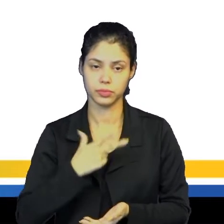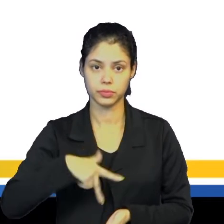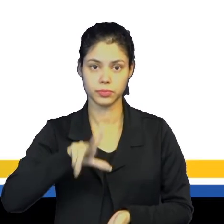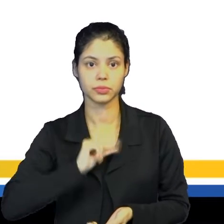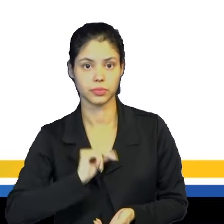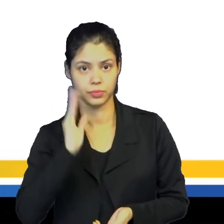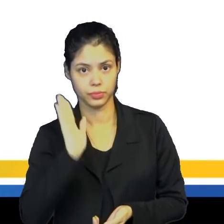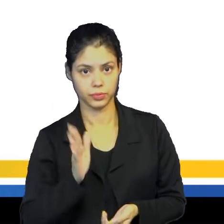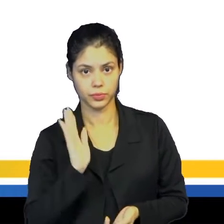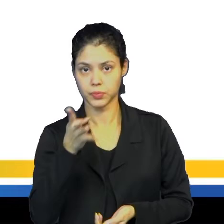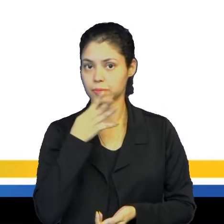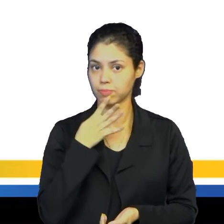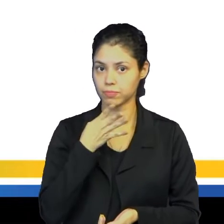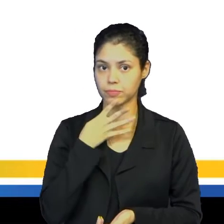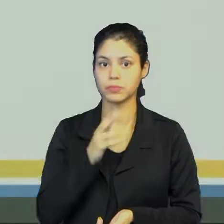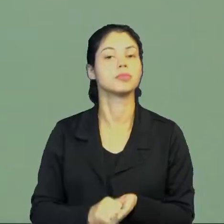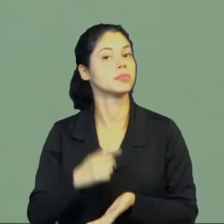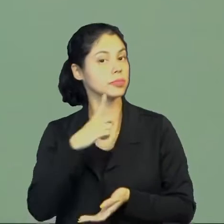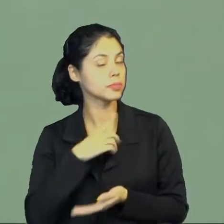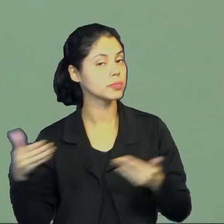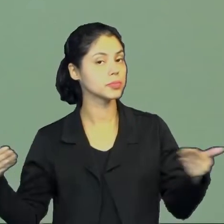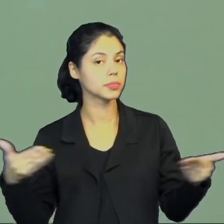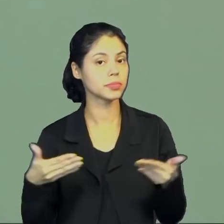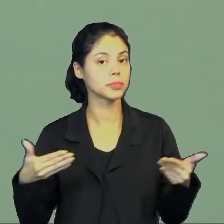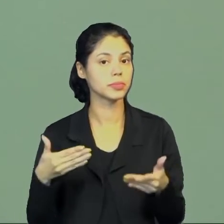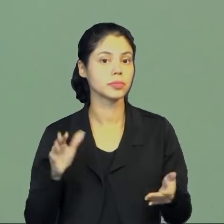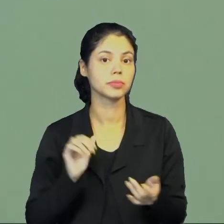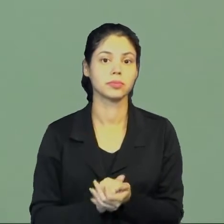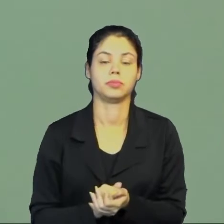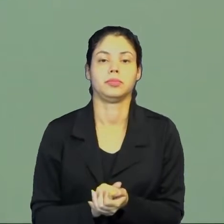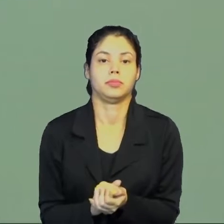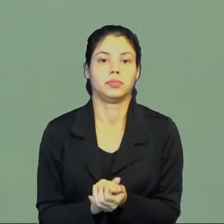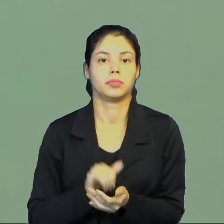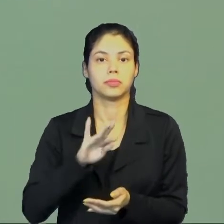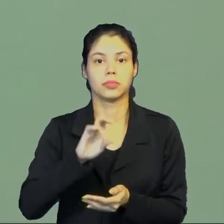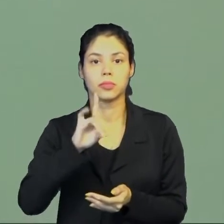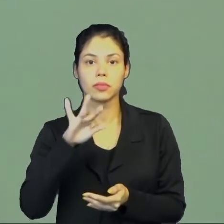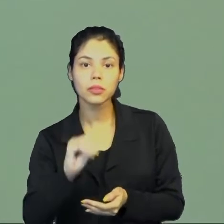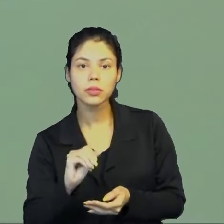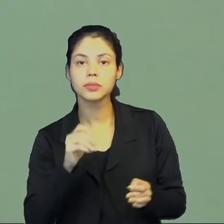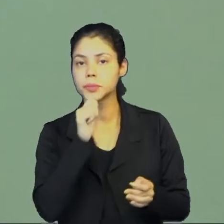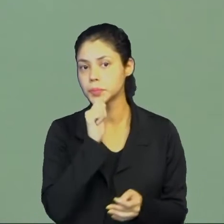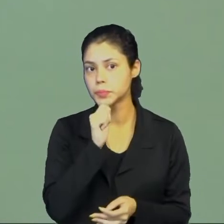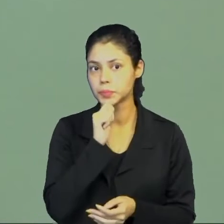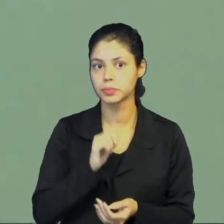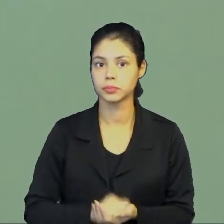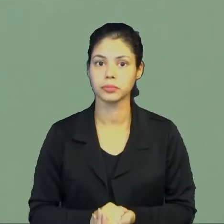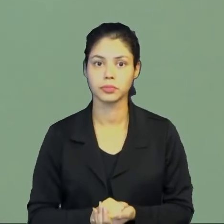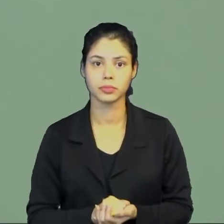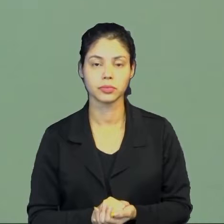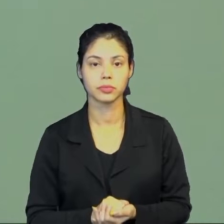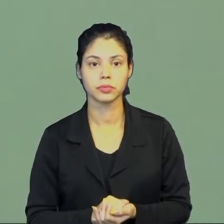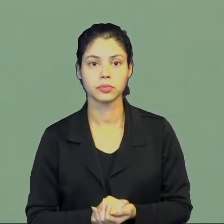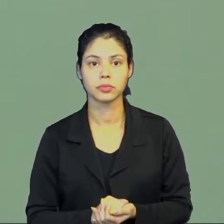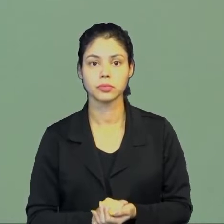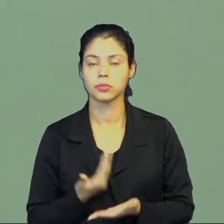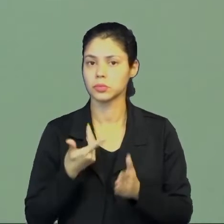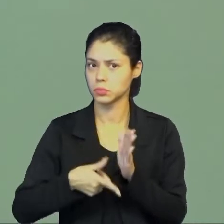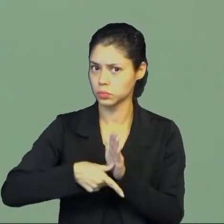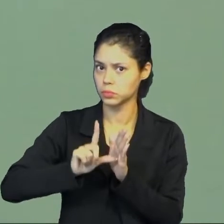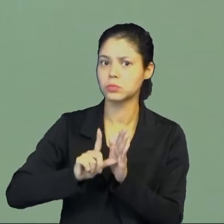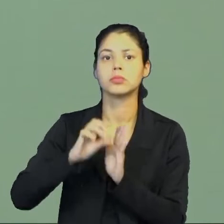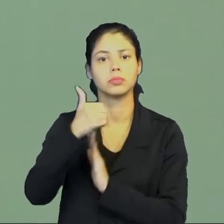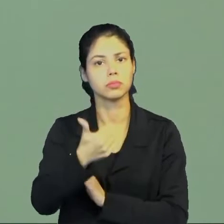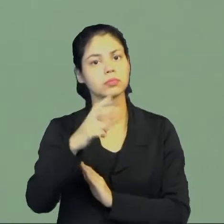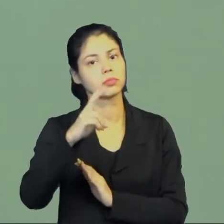conhecimento dessas terras, né. Existe aí uma bula papal, né, a intercoetera, de antes